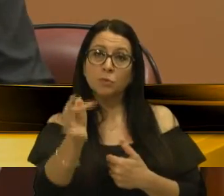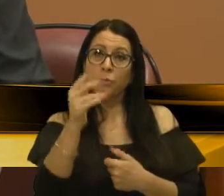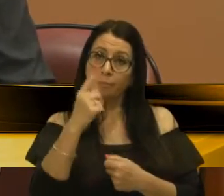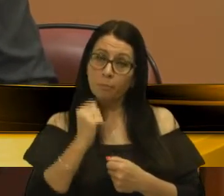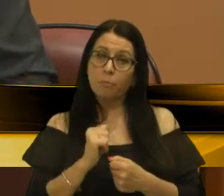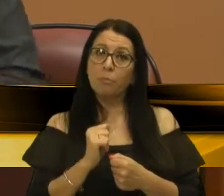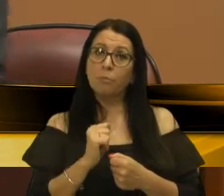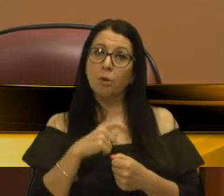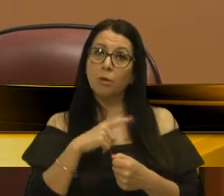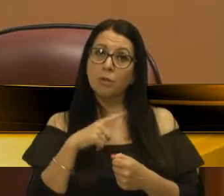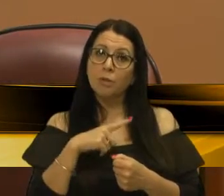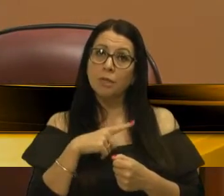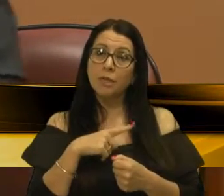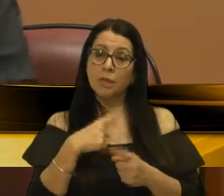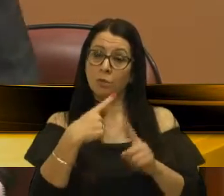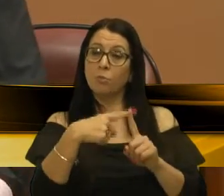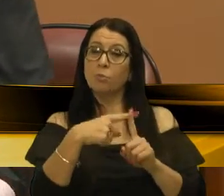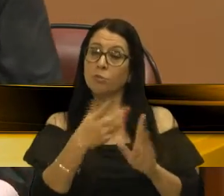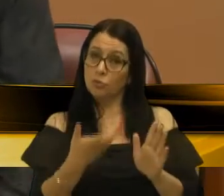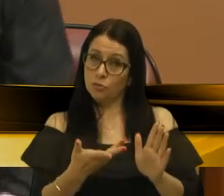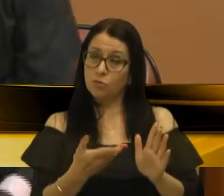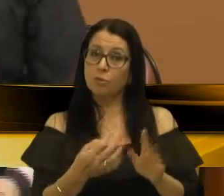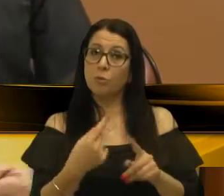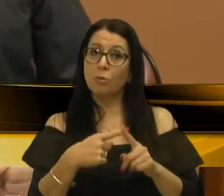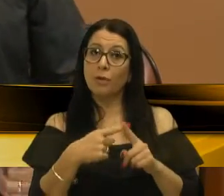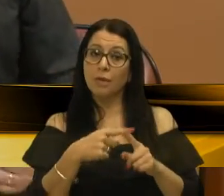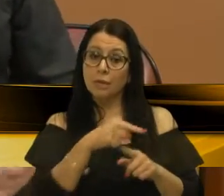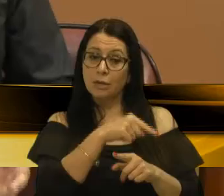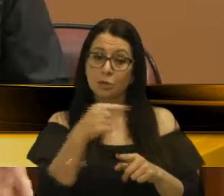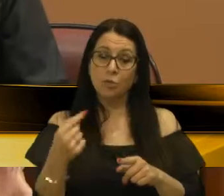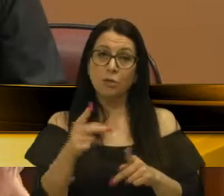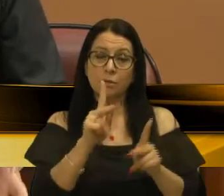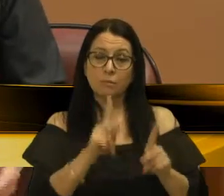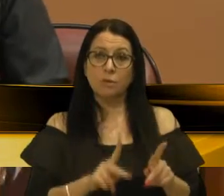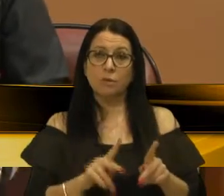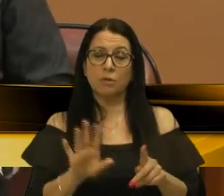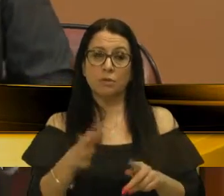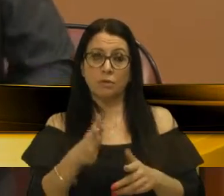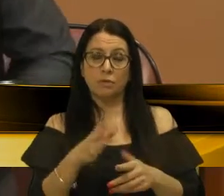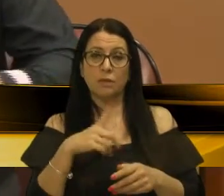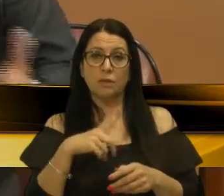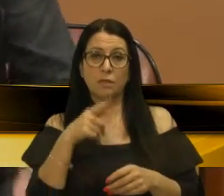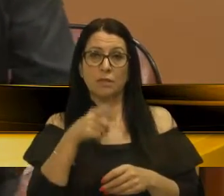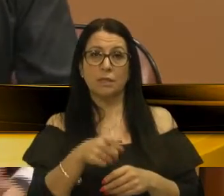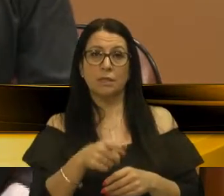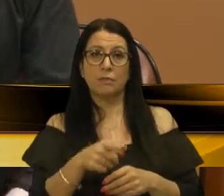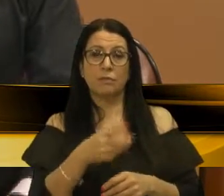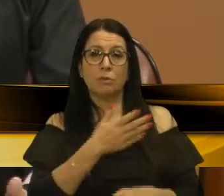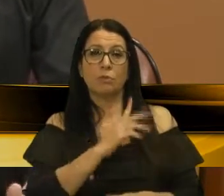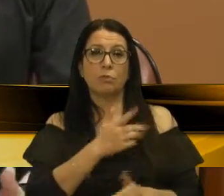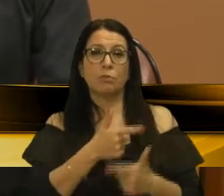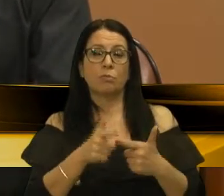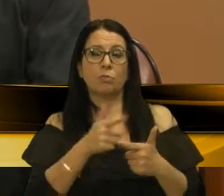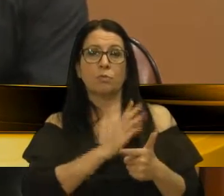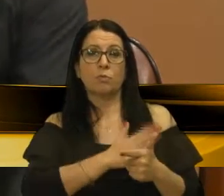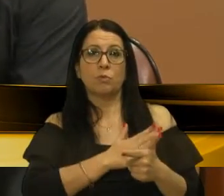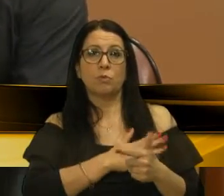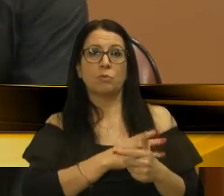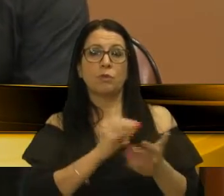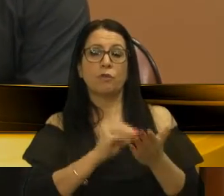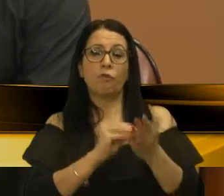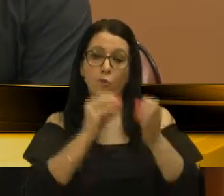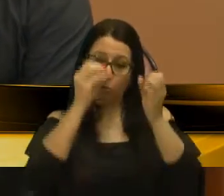enfim, o seu lado positivo, porque dessas pessoas que muitas vezes até chegam a infarto por falta de conhecimento,